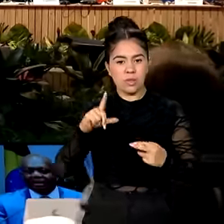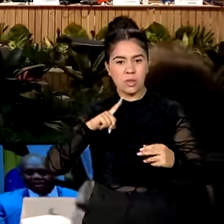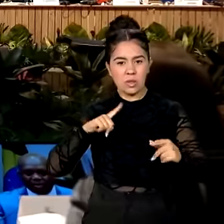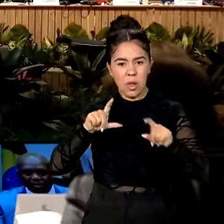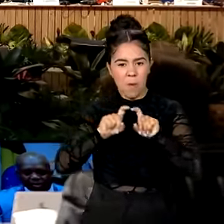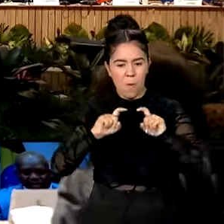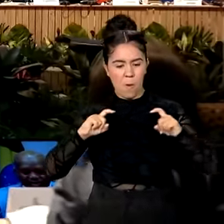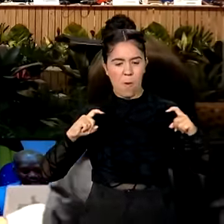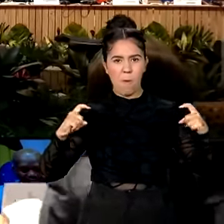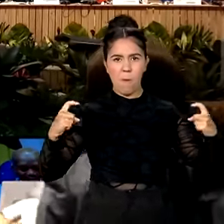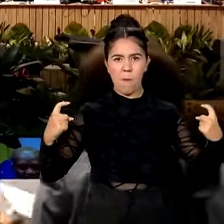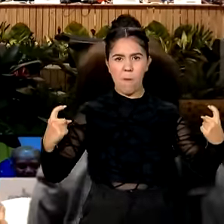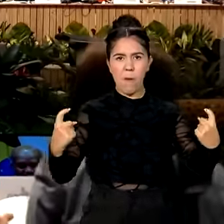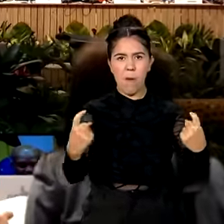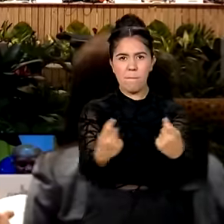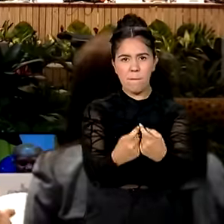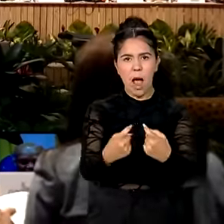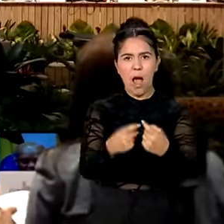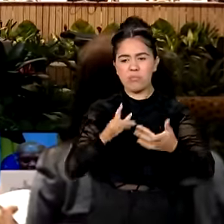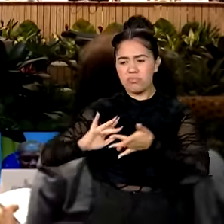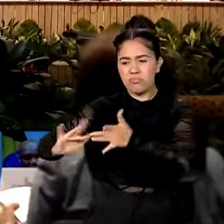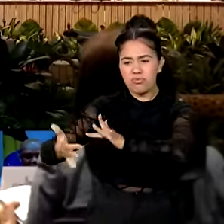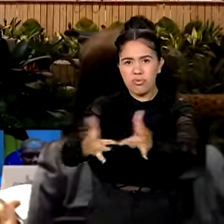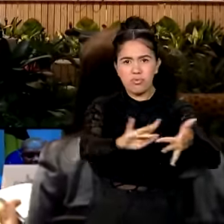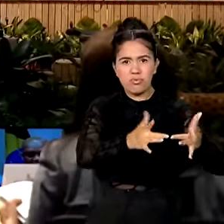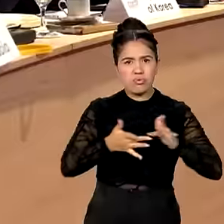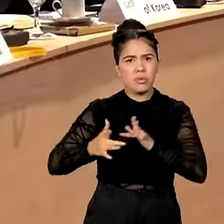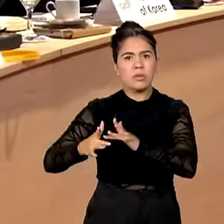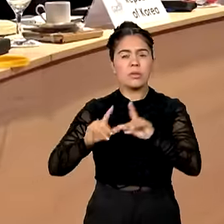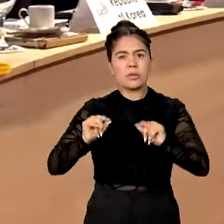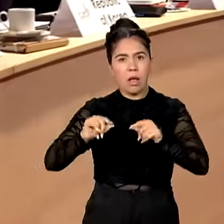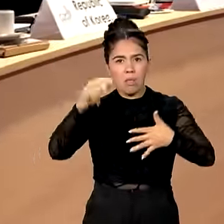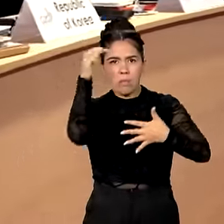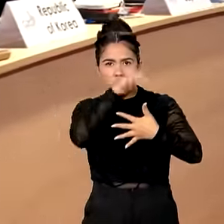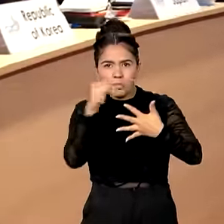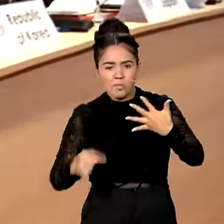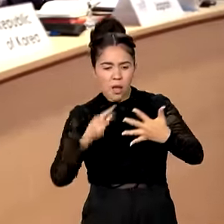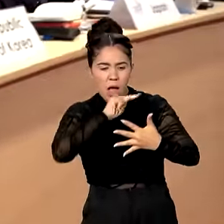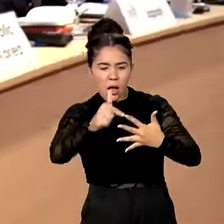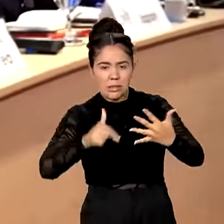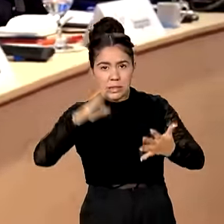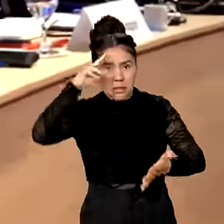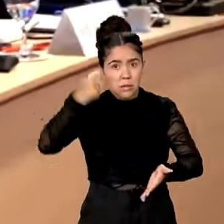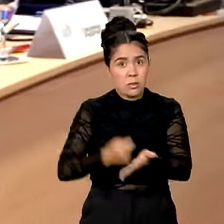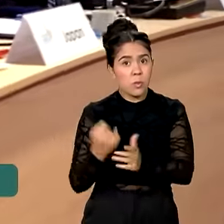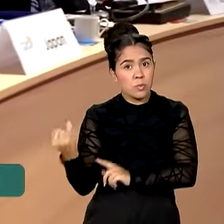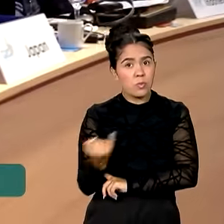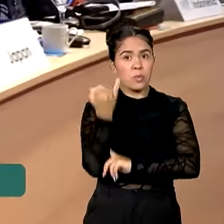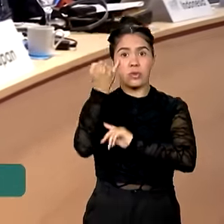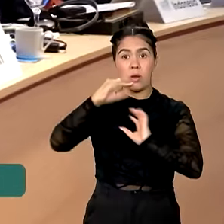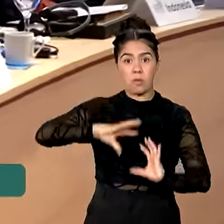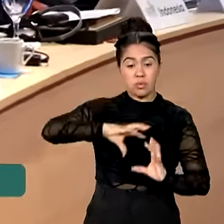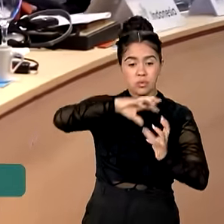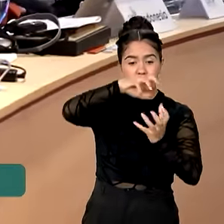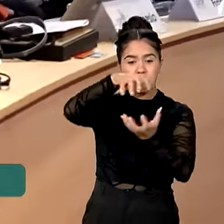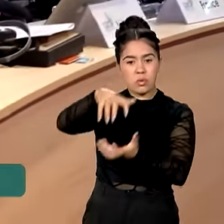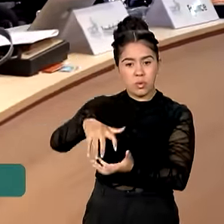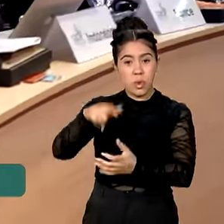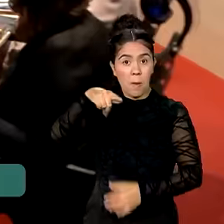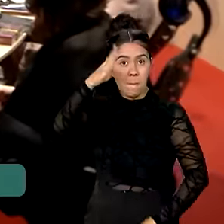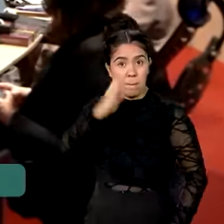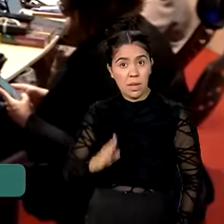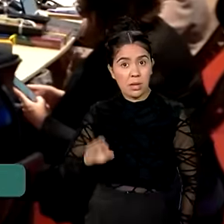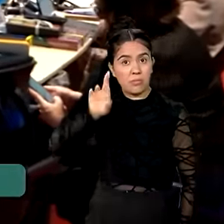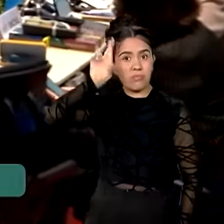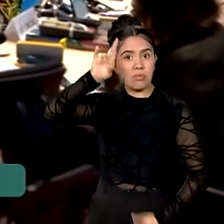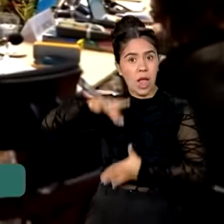o G20 deve aprovar decisões importantes para o planeta. O encontro dos ministros do grupo no Rio de Janeiro, liderado pelo Brasil,